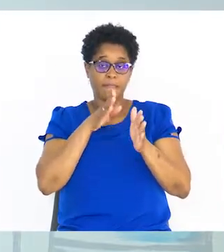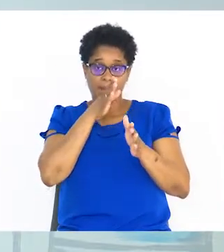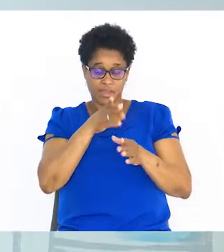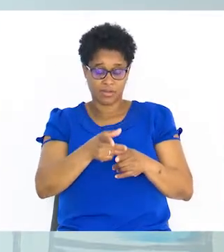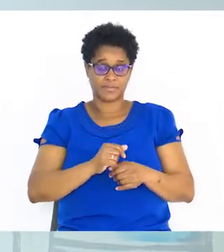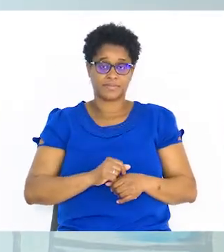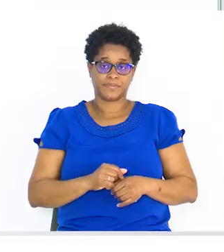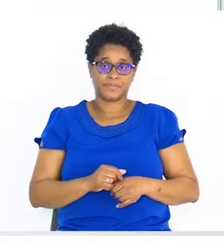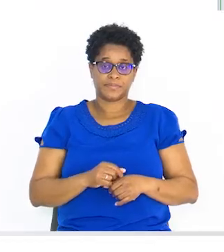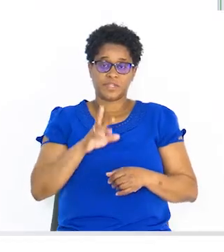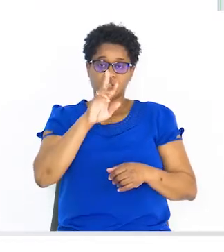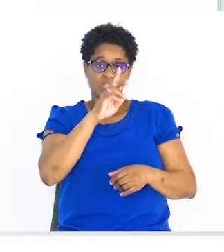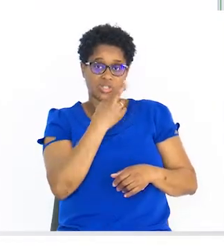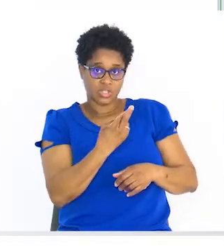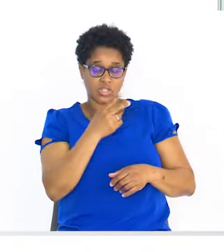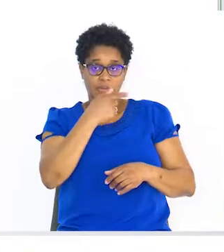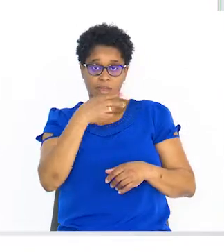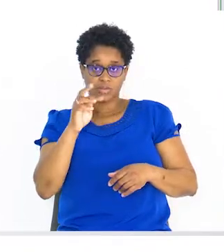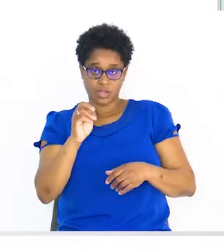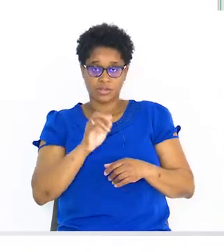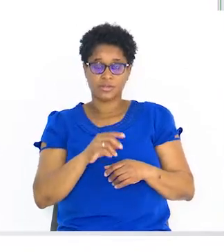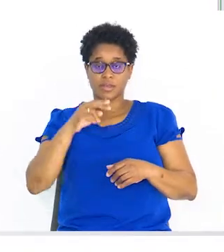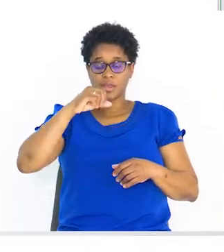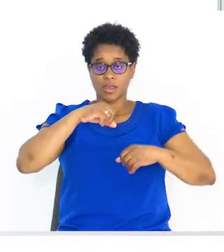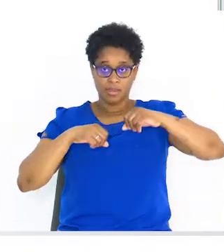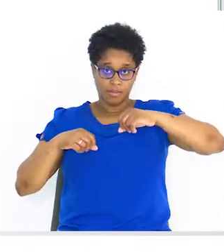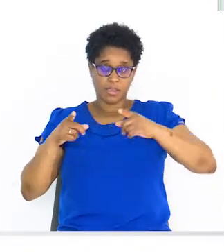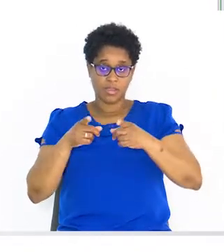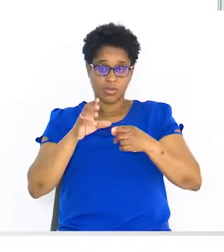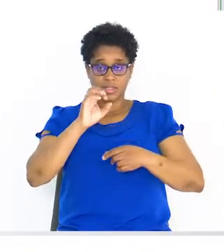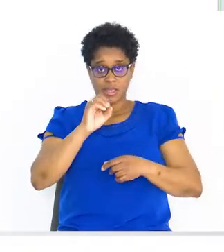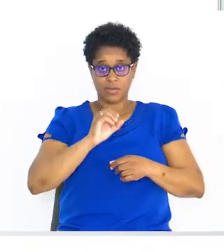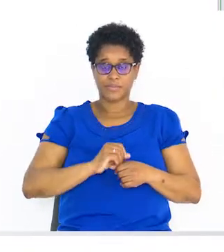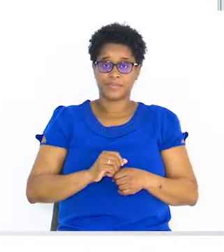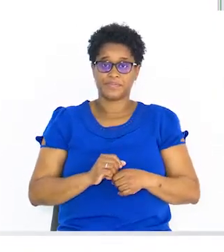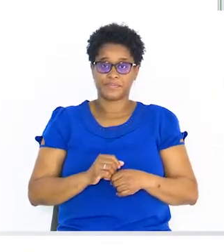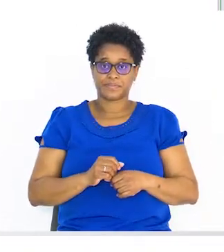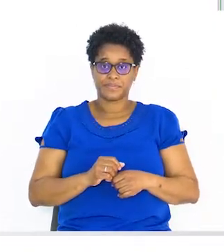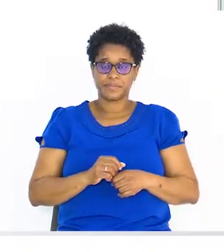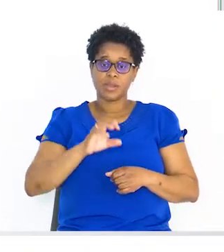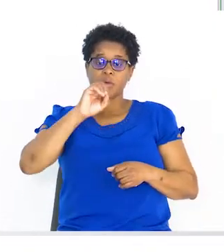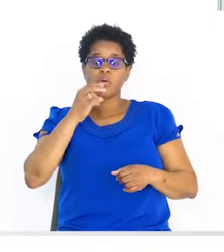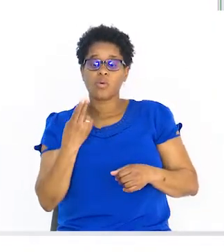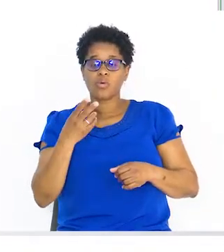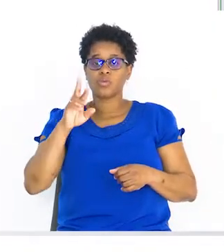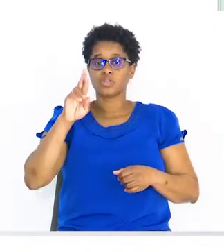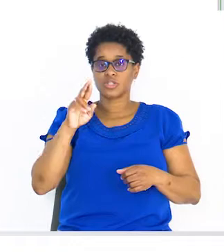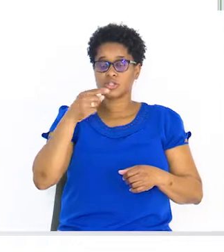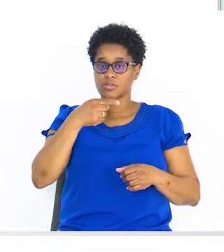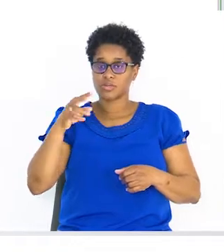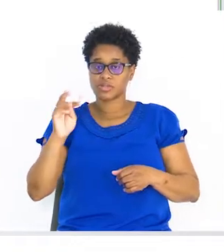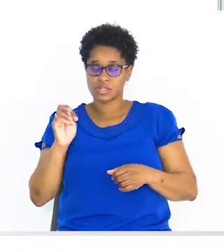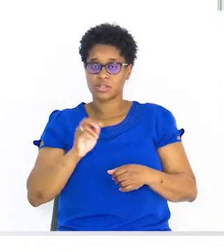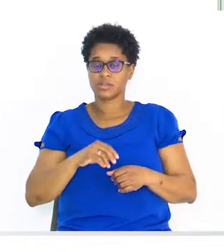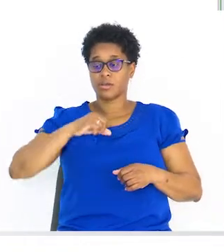práticas. x menos 3 é menor que 0 ou x menos